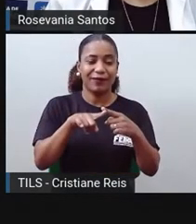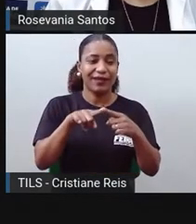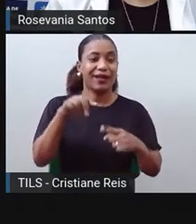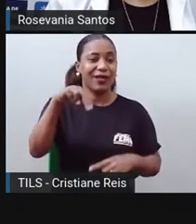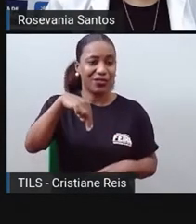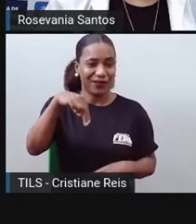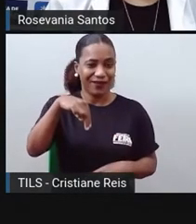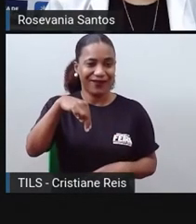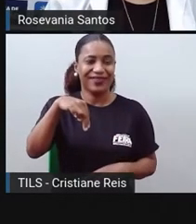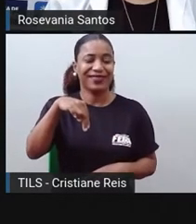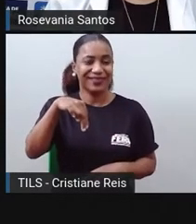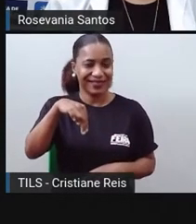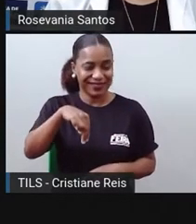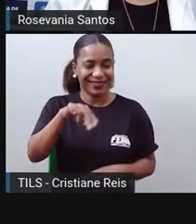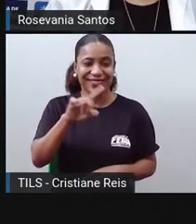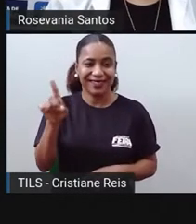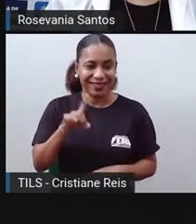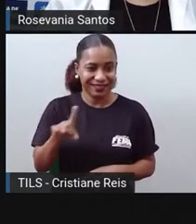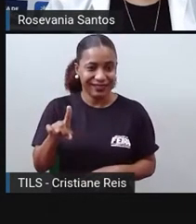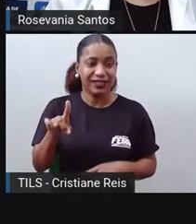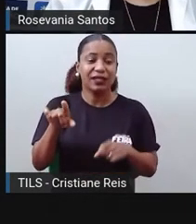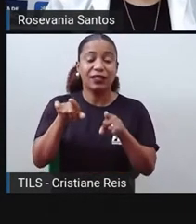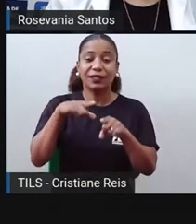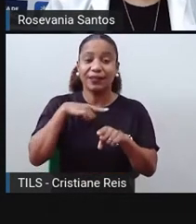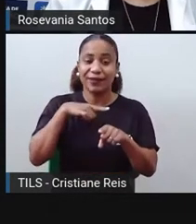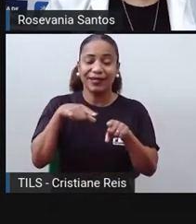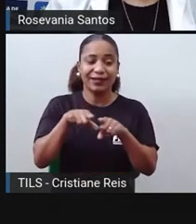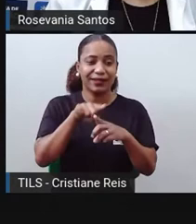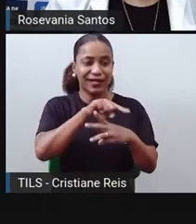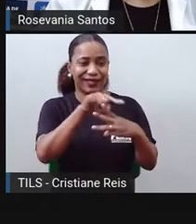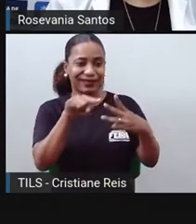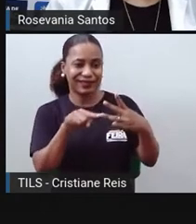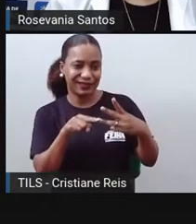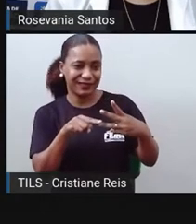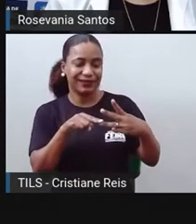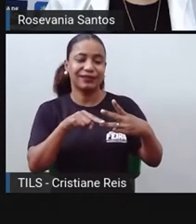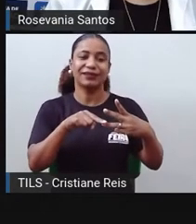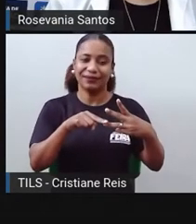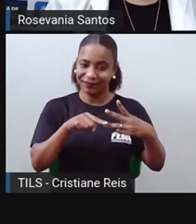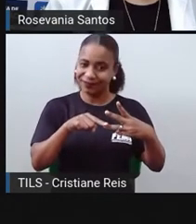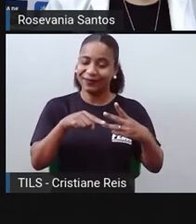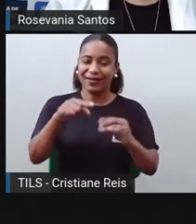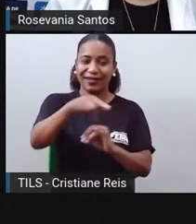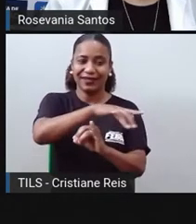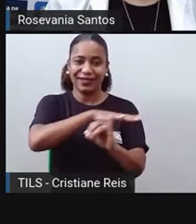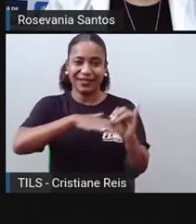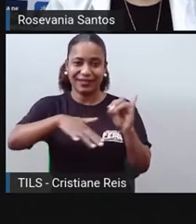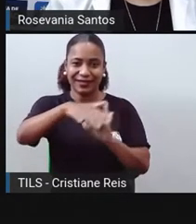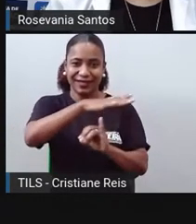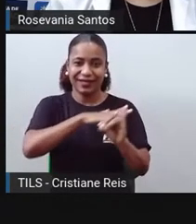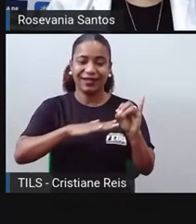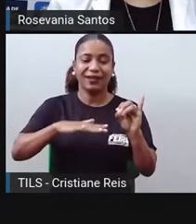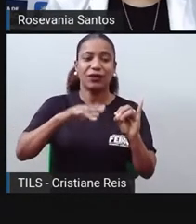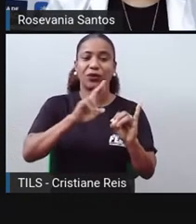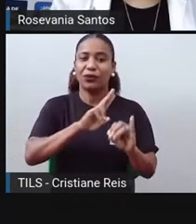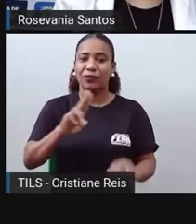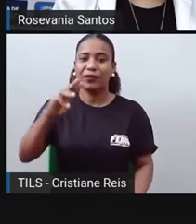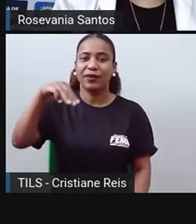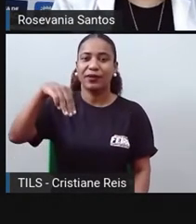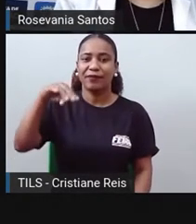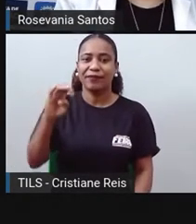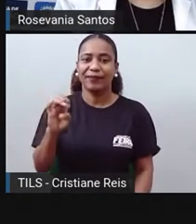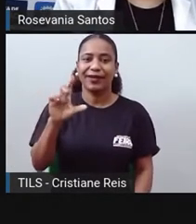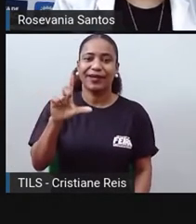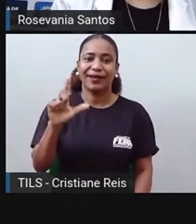divisão dessa forma aqui, Melanésia. Então, a Melanésia, o próprio nome já está dizendo, está